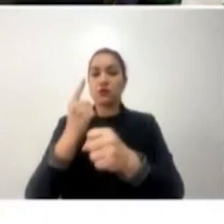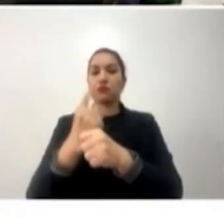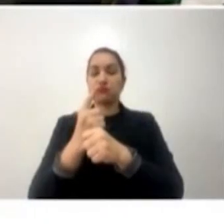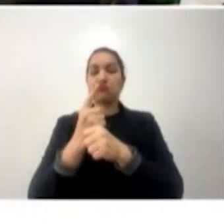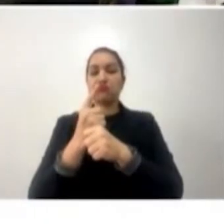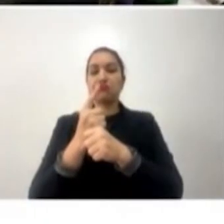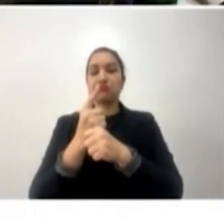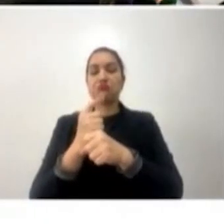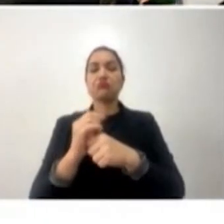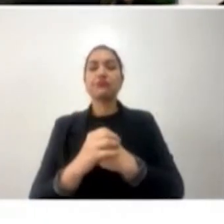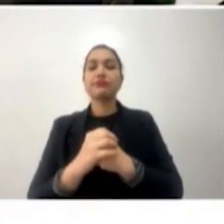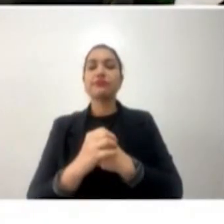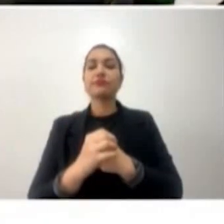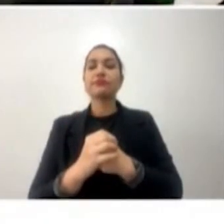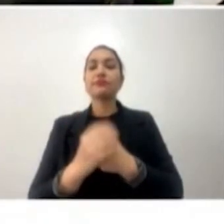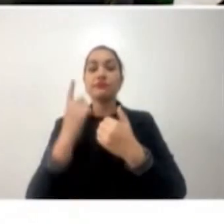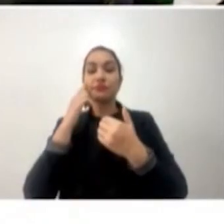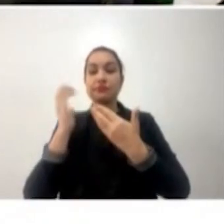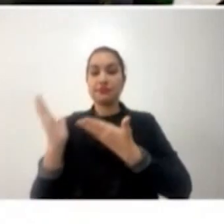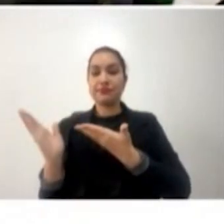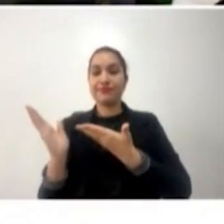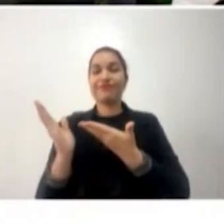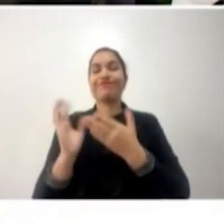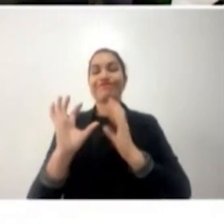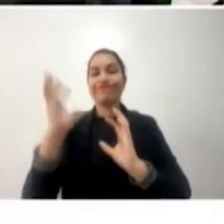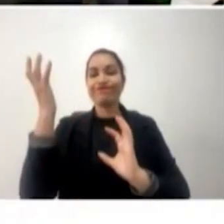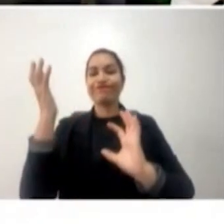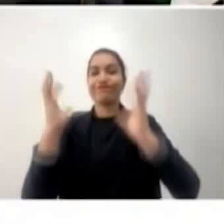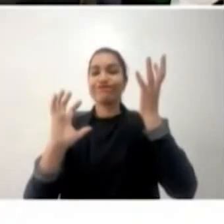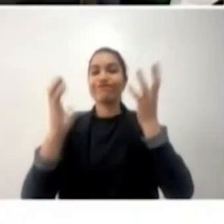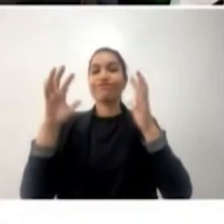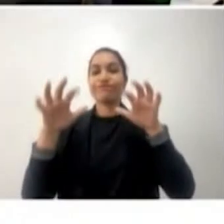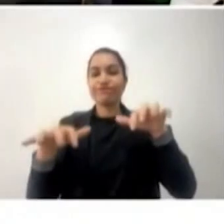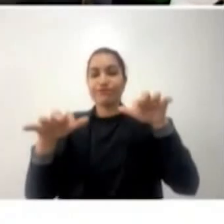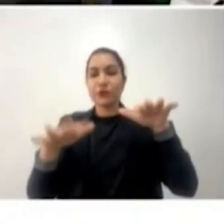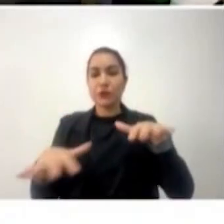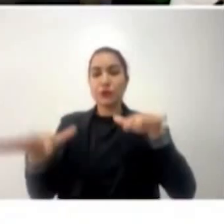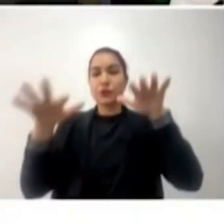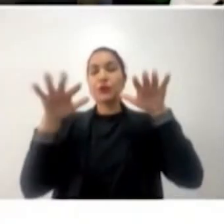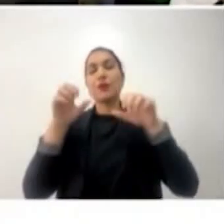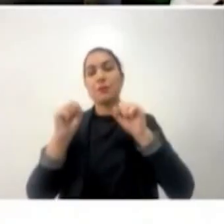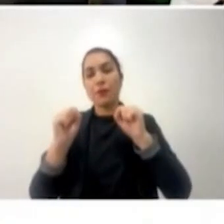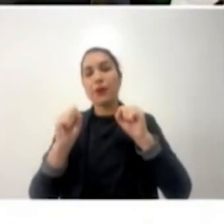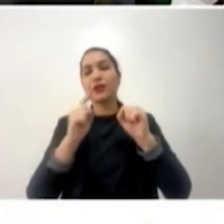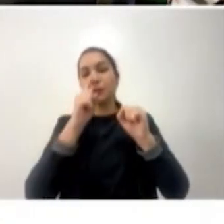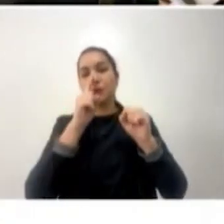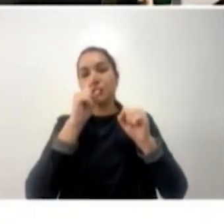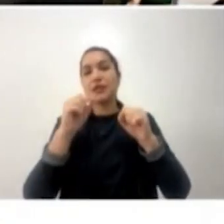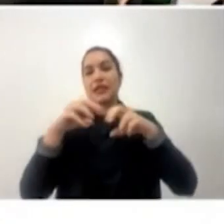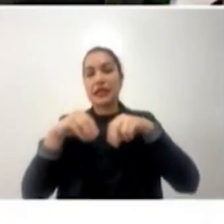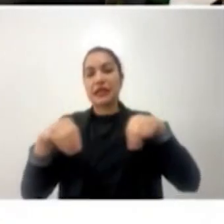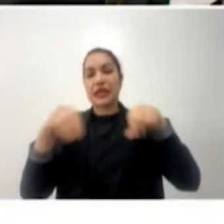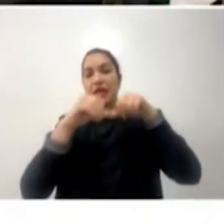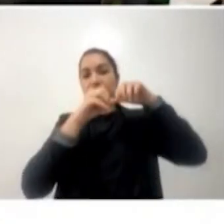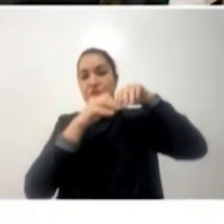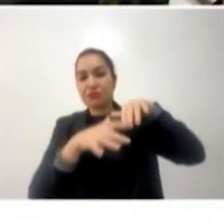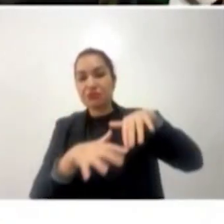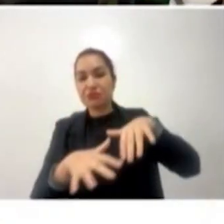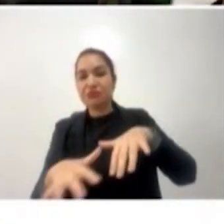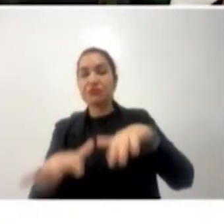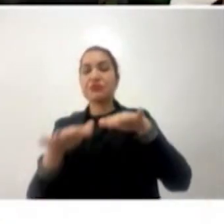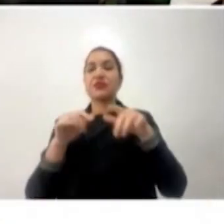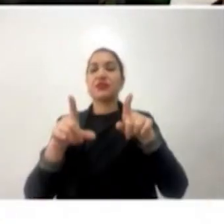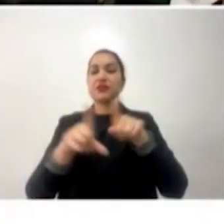temos nesses eventos climáticos essa sedimentação se deslocando, formação de bancos de areia,